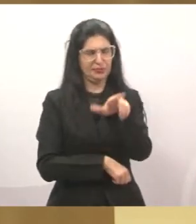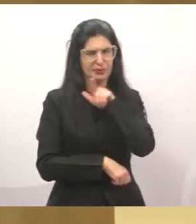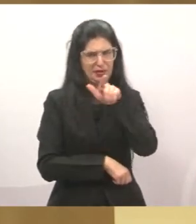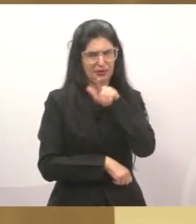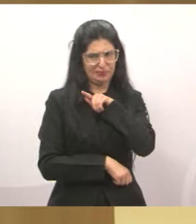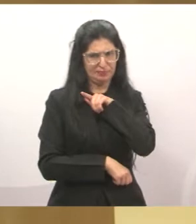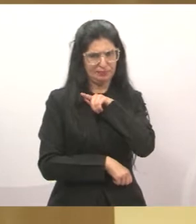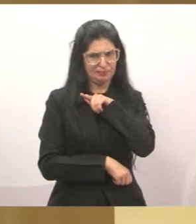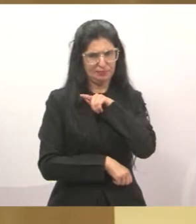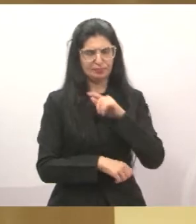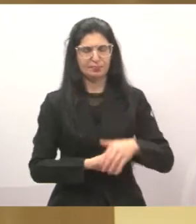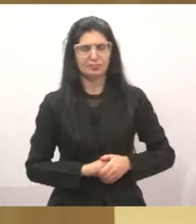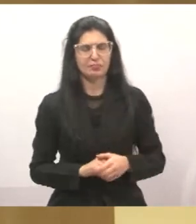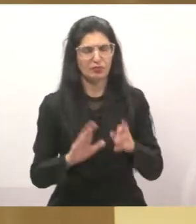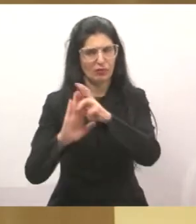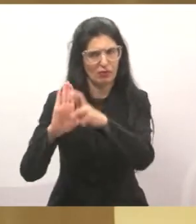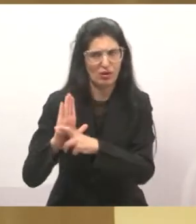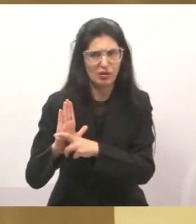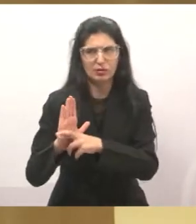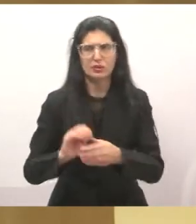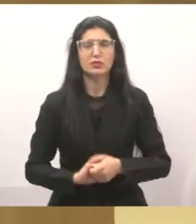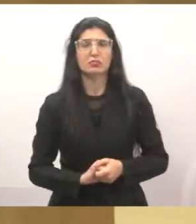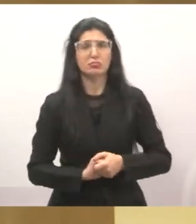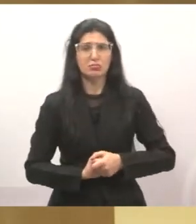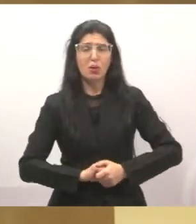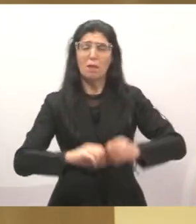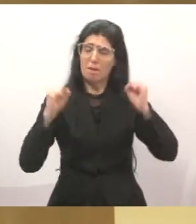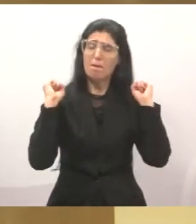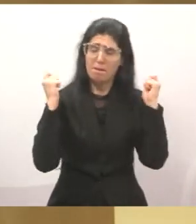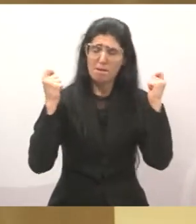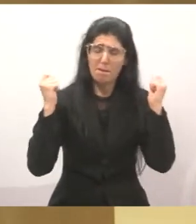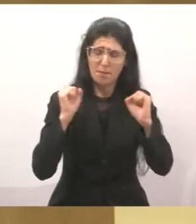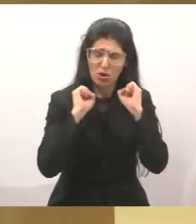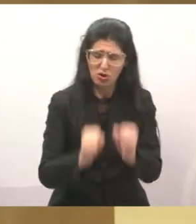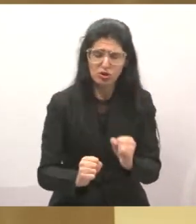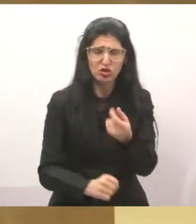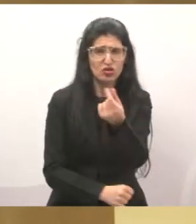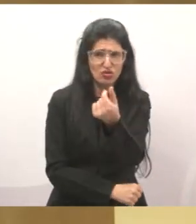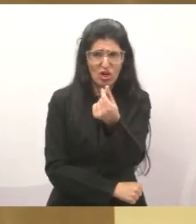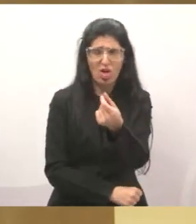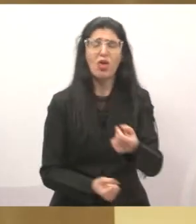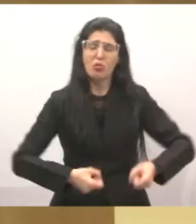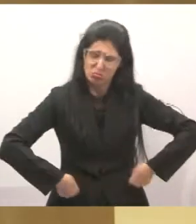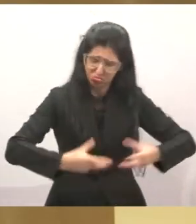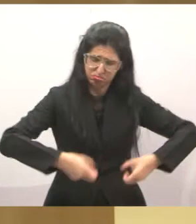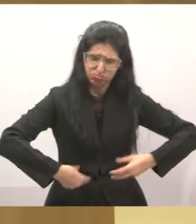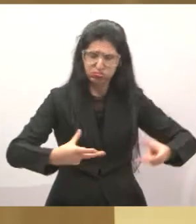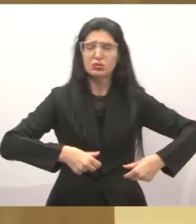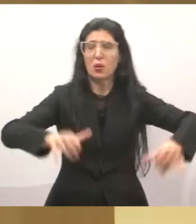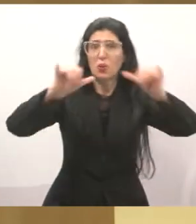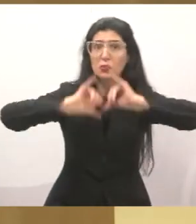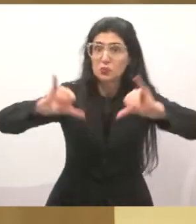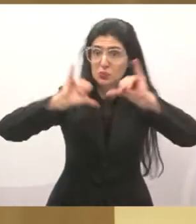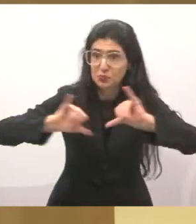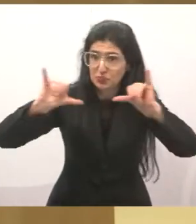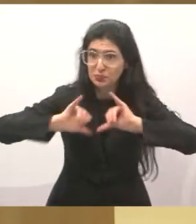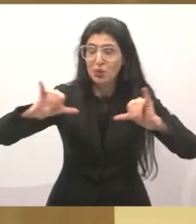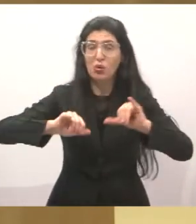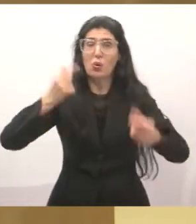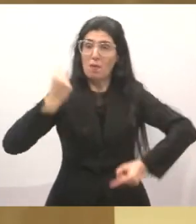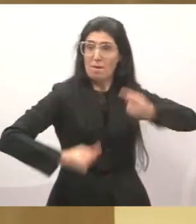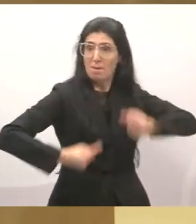estabelecido, obviamente, uma parte do orçamento. Agora, a publicidade a qual a gente se refere